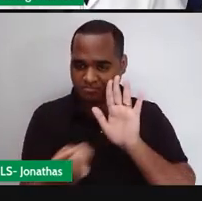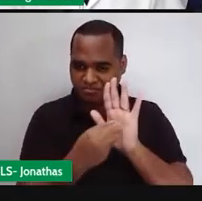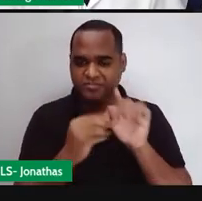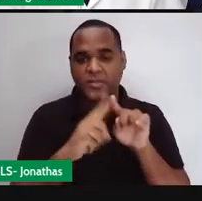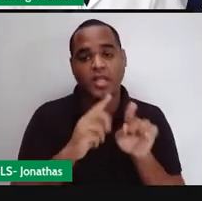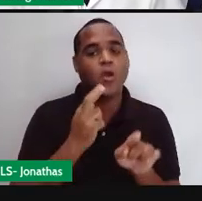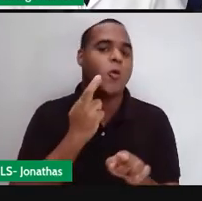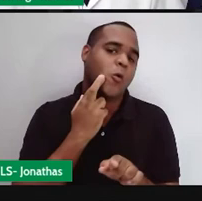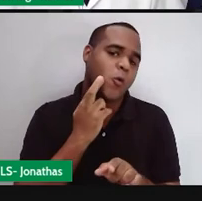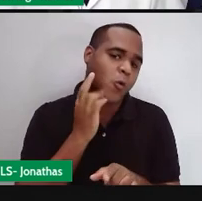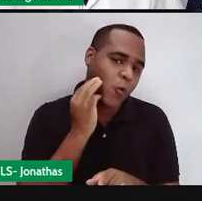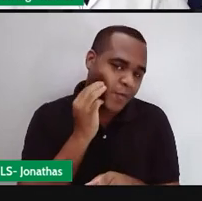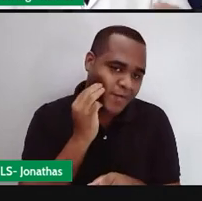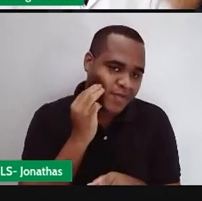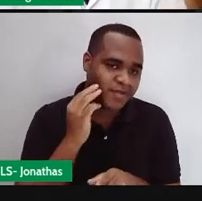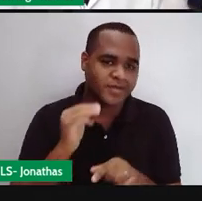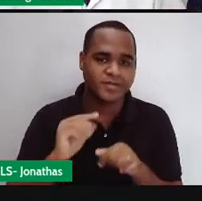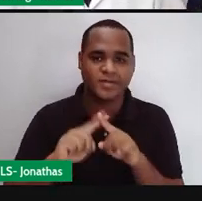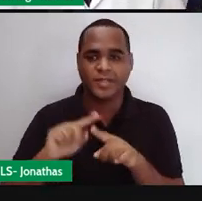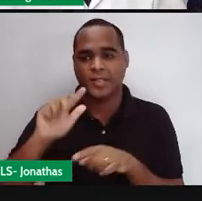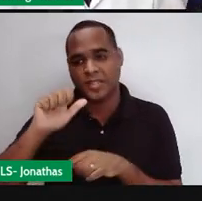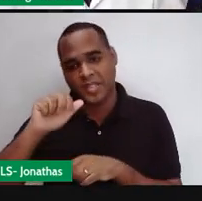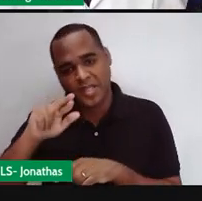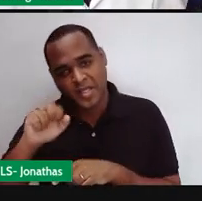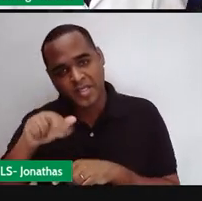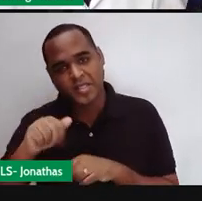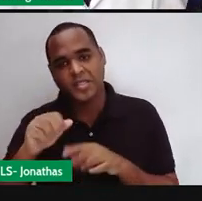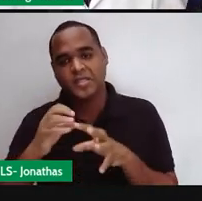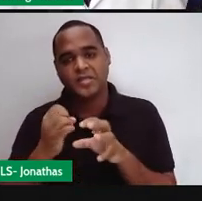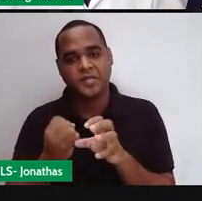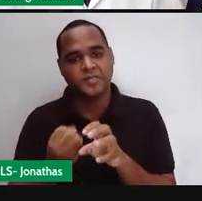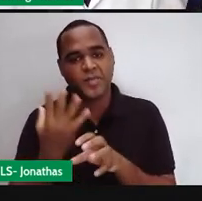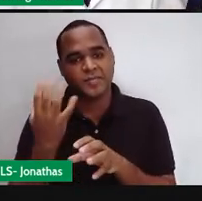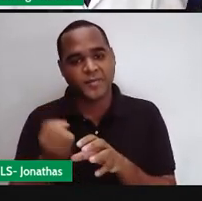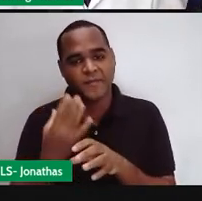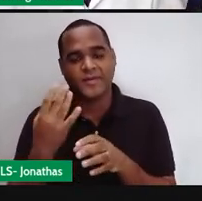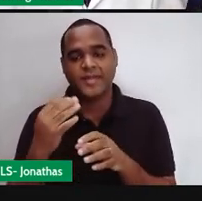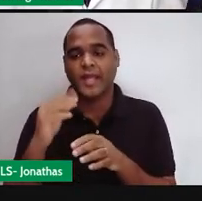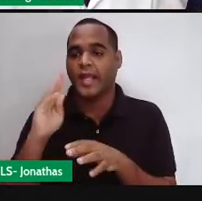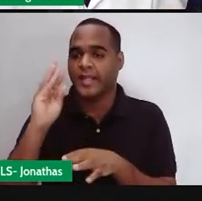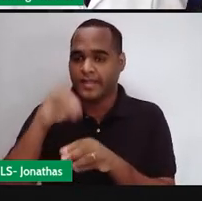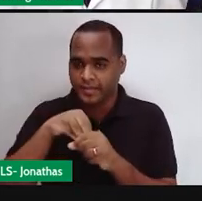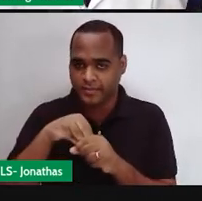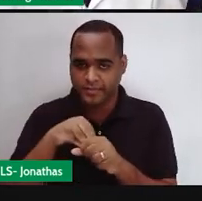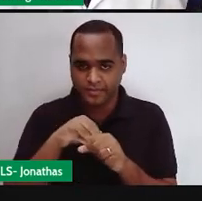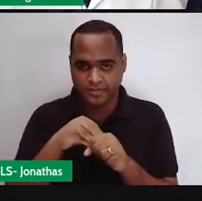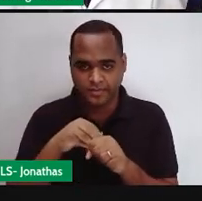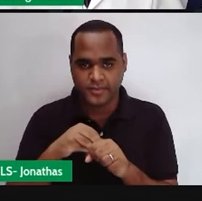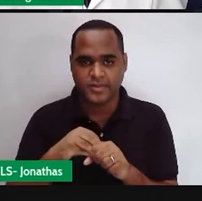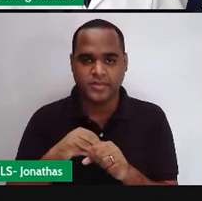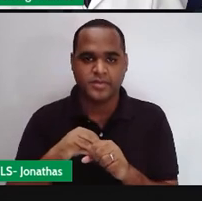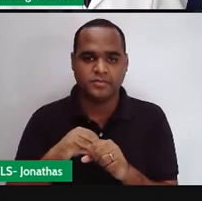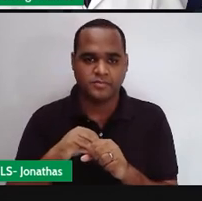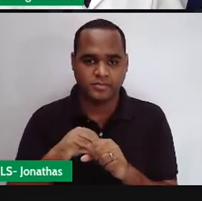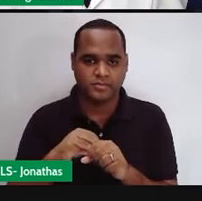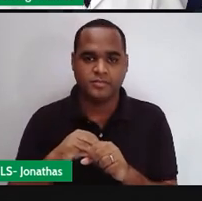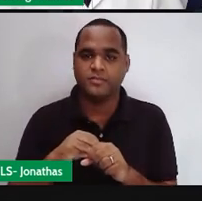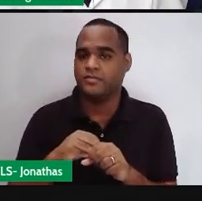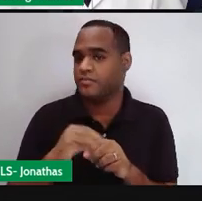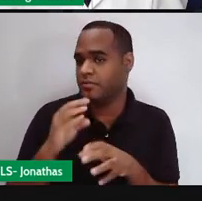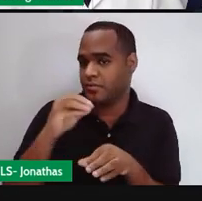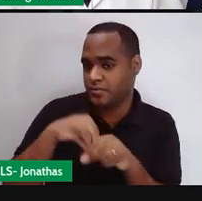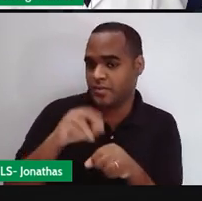com o lado laranja vão formar também um ângulo interno, uma aberturazinha ali dentro